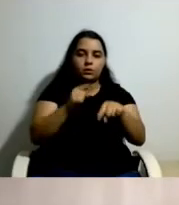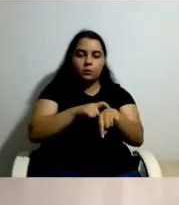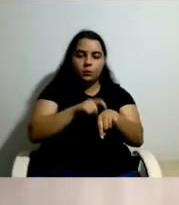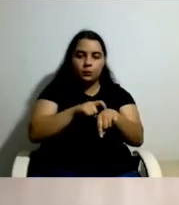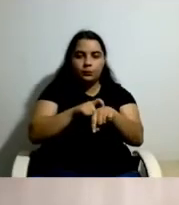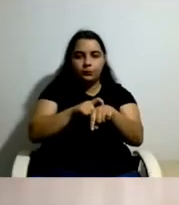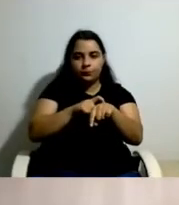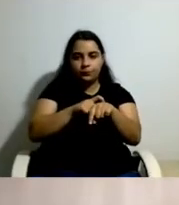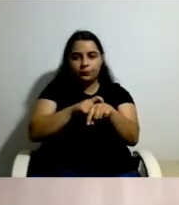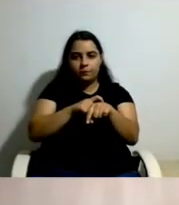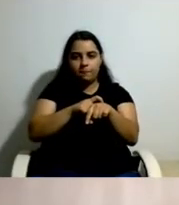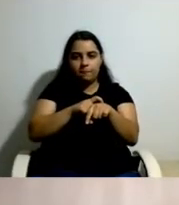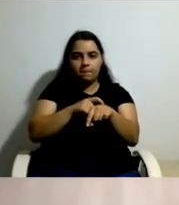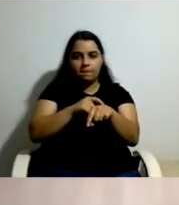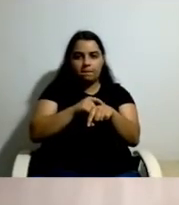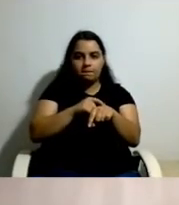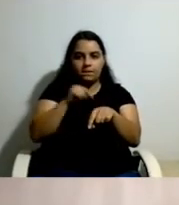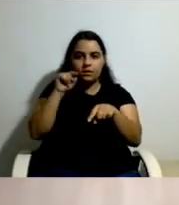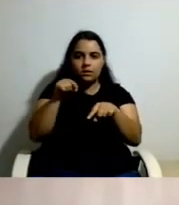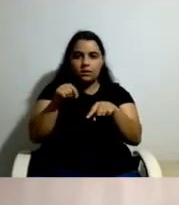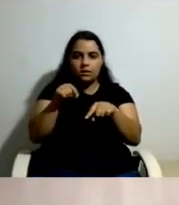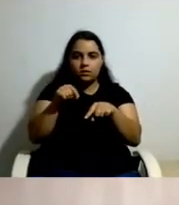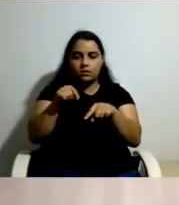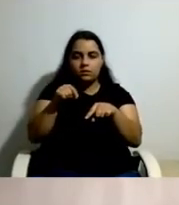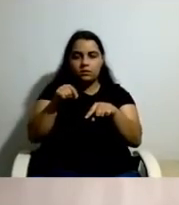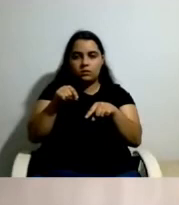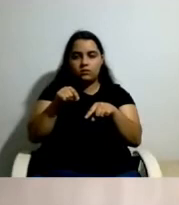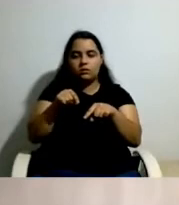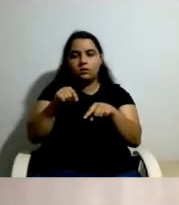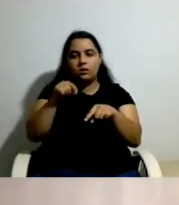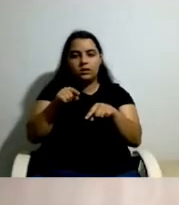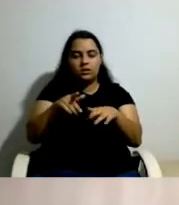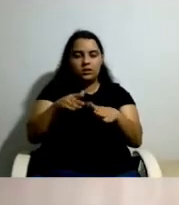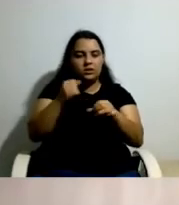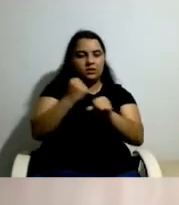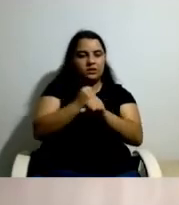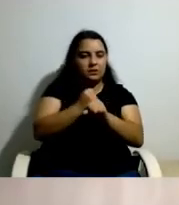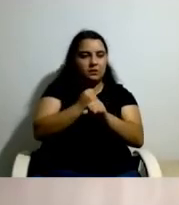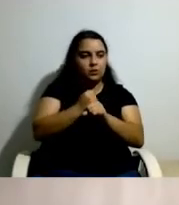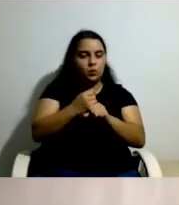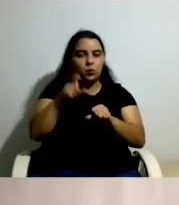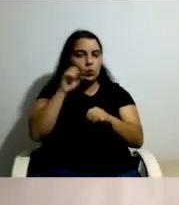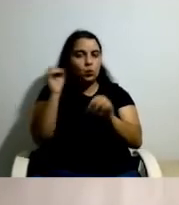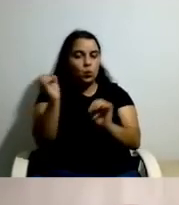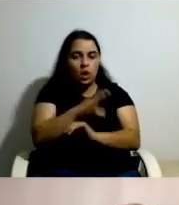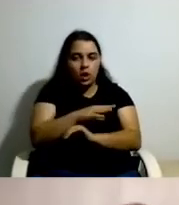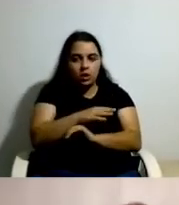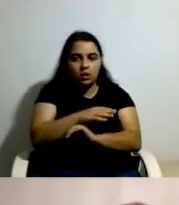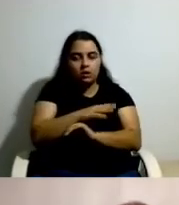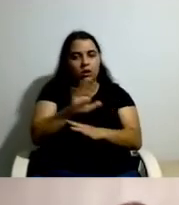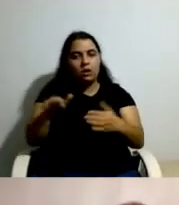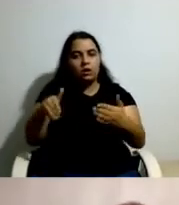E esta precariedade na relação de trabalho acabou por influenciar